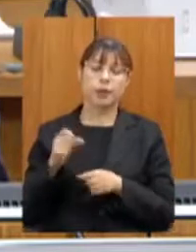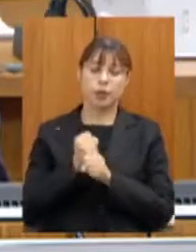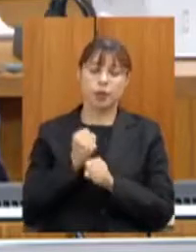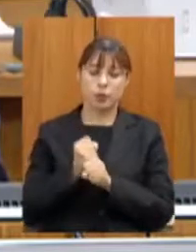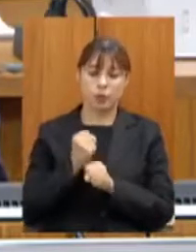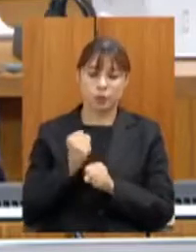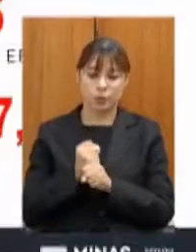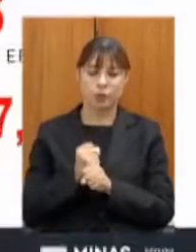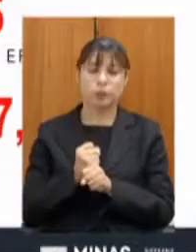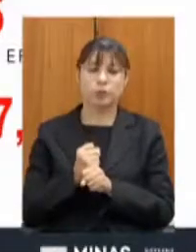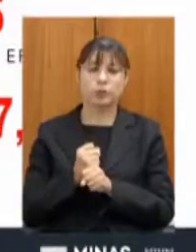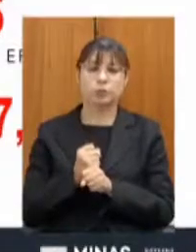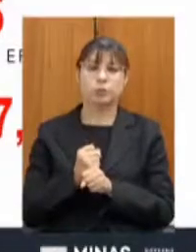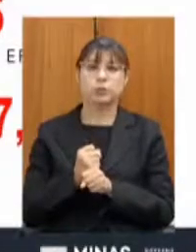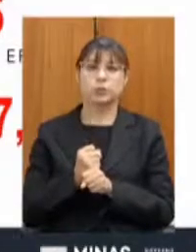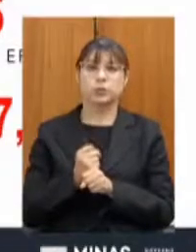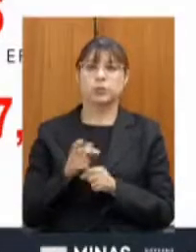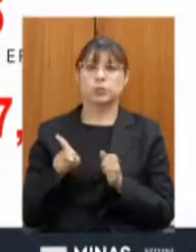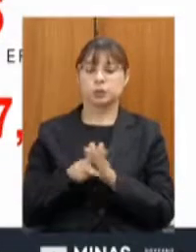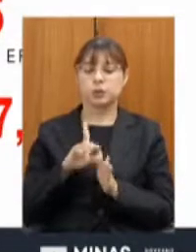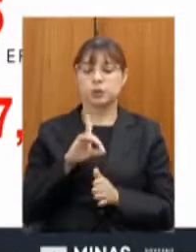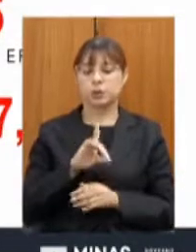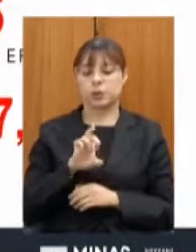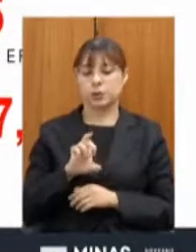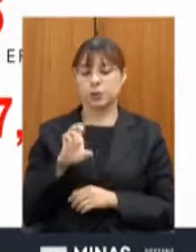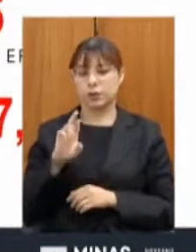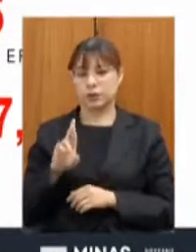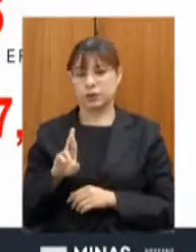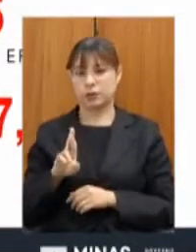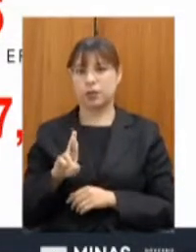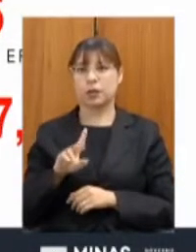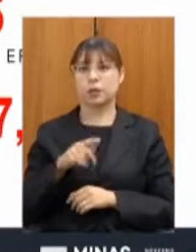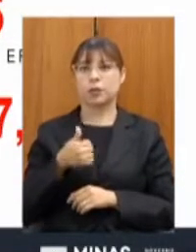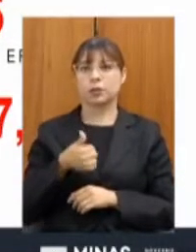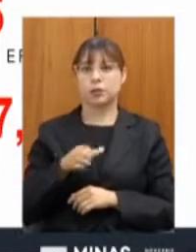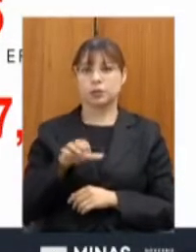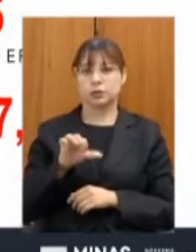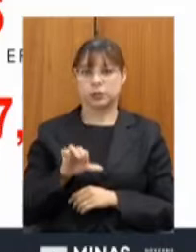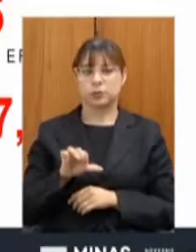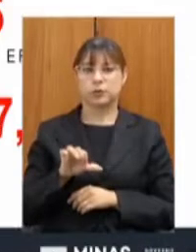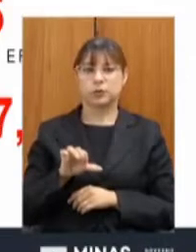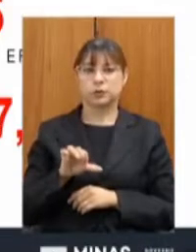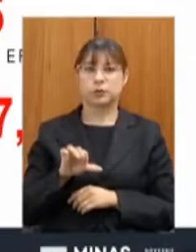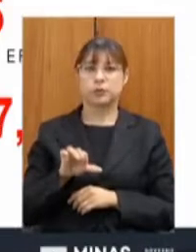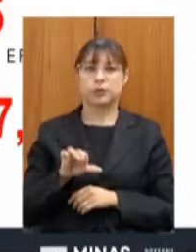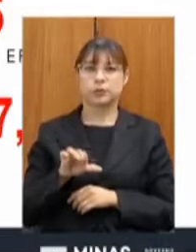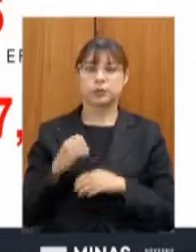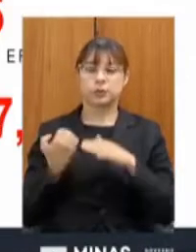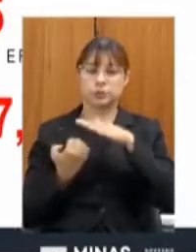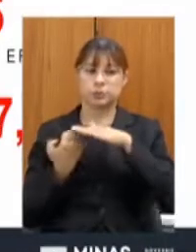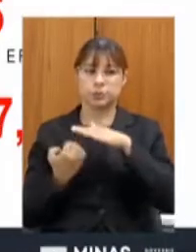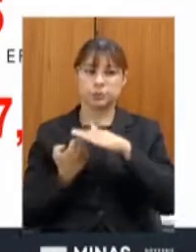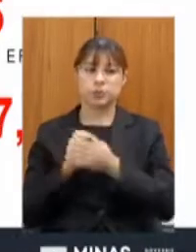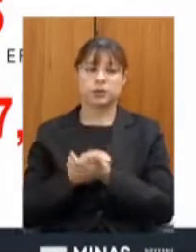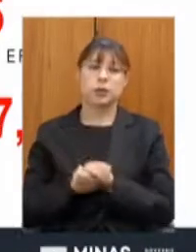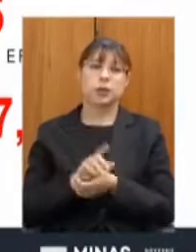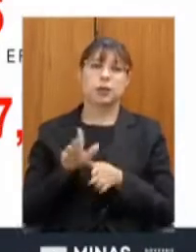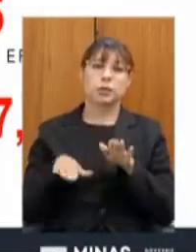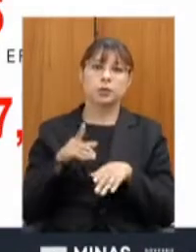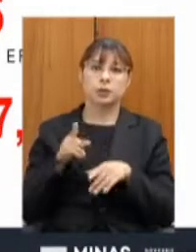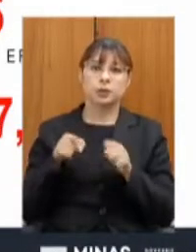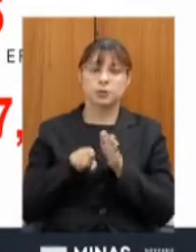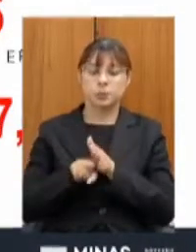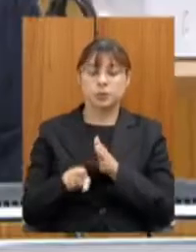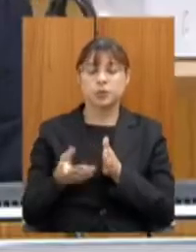do DER que vêm sendo desenvolvidas, são 19 empreendimentos e aqui os senhores talvez nos perguntem mas de onde veio esse